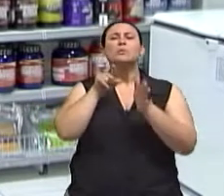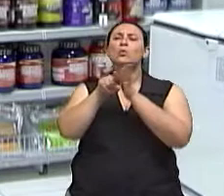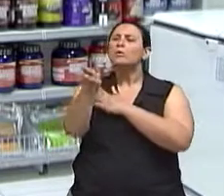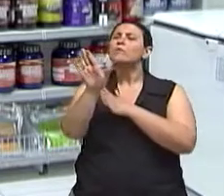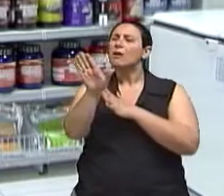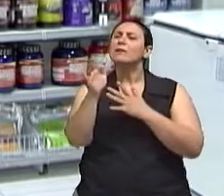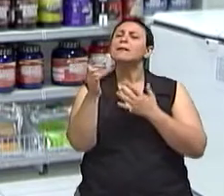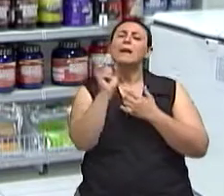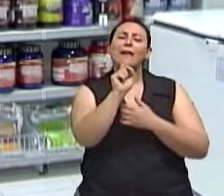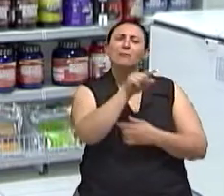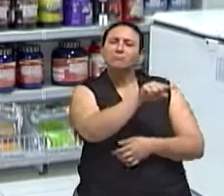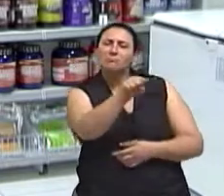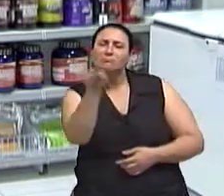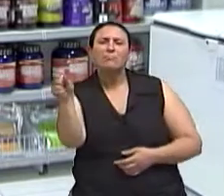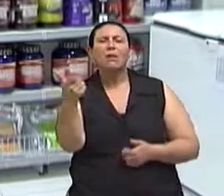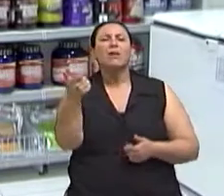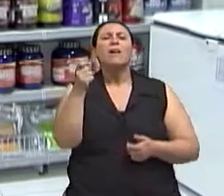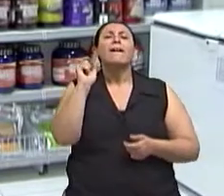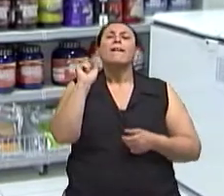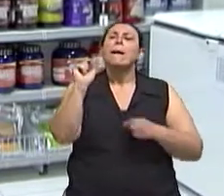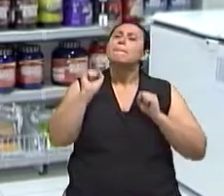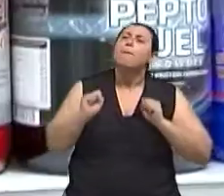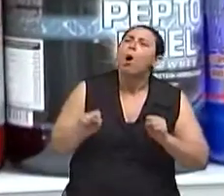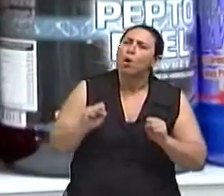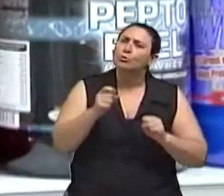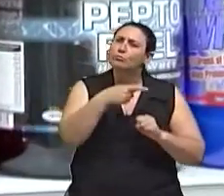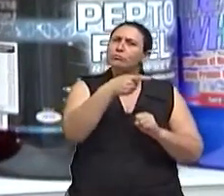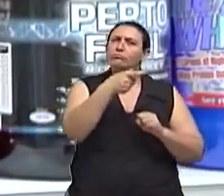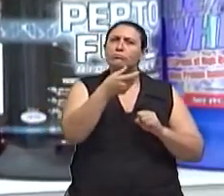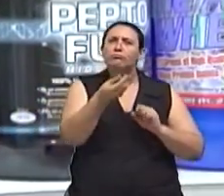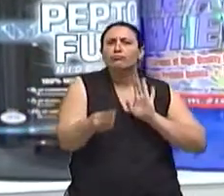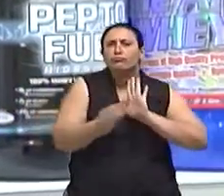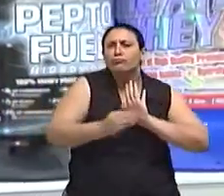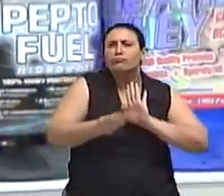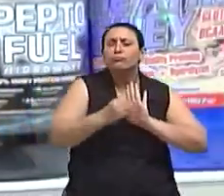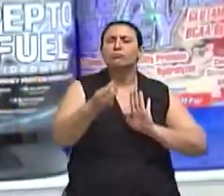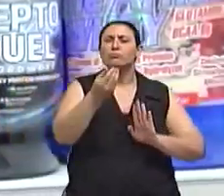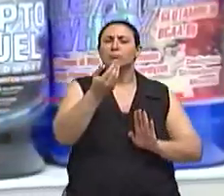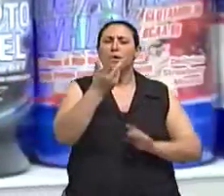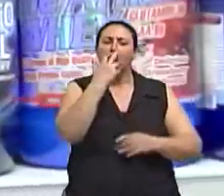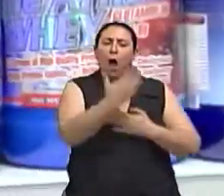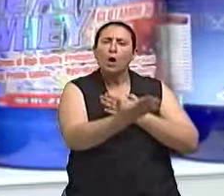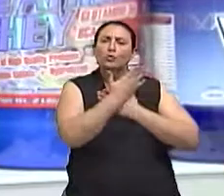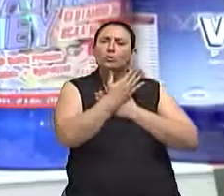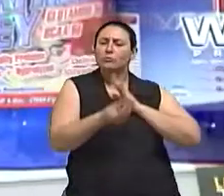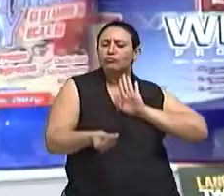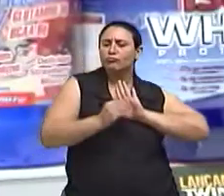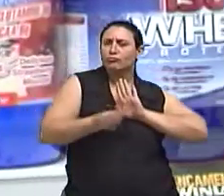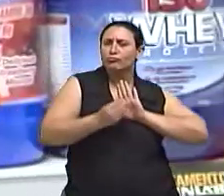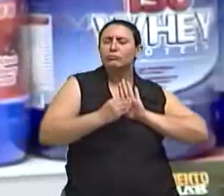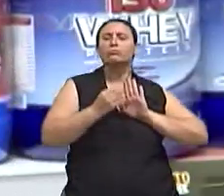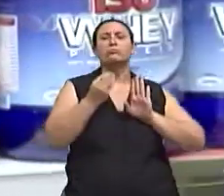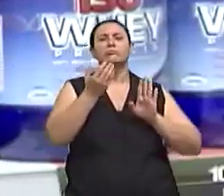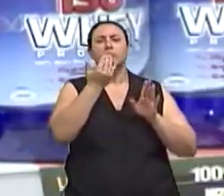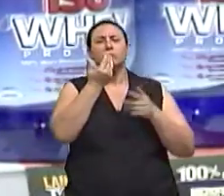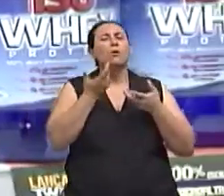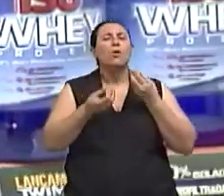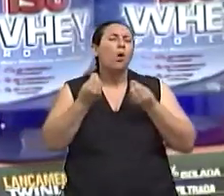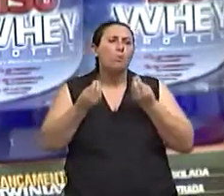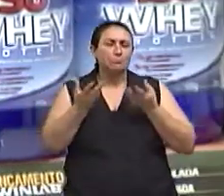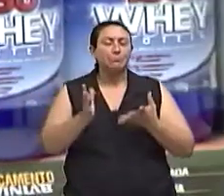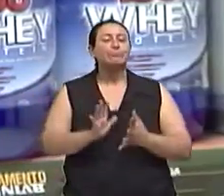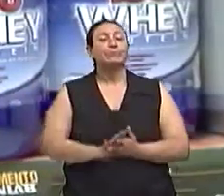Quem é que pode, para que serve, como é que funciona? Dentre os wheyes que nós encontramos, existem três formas de